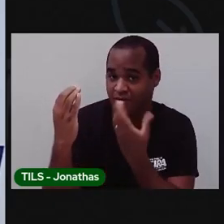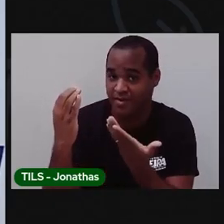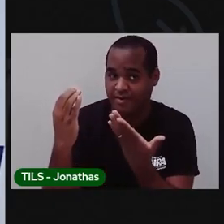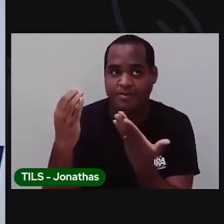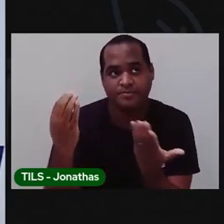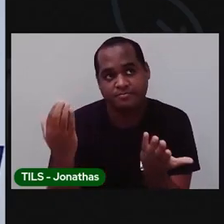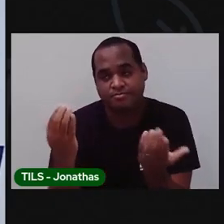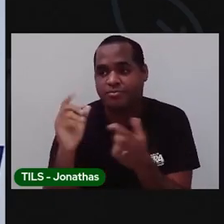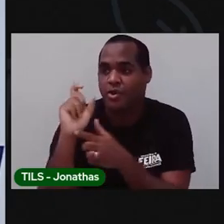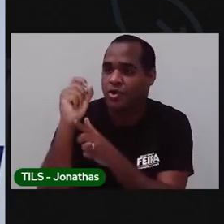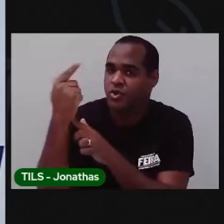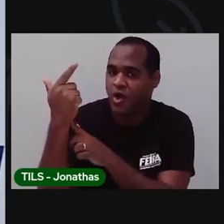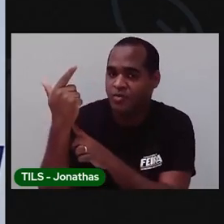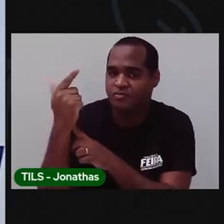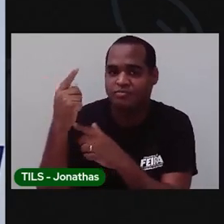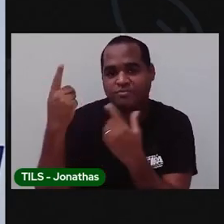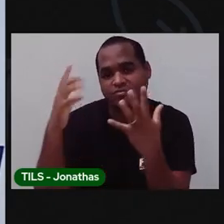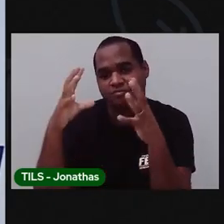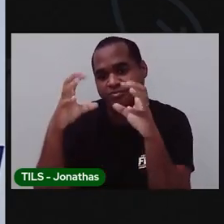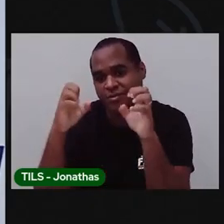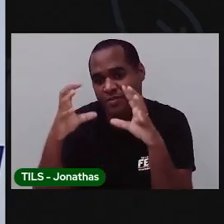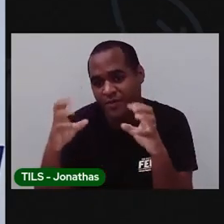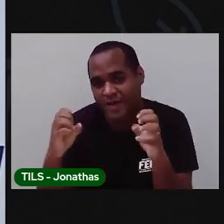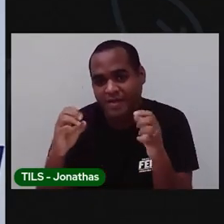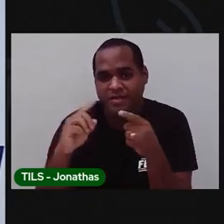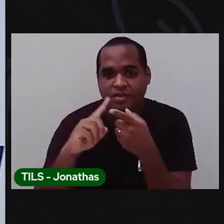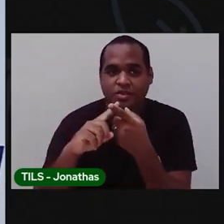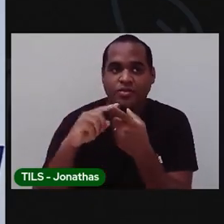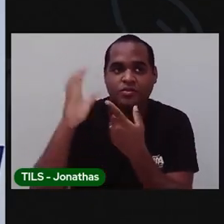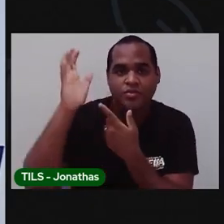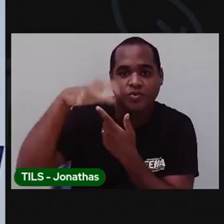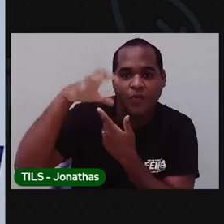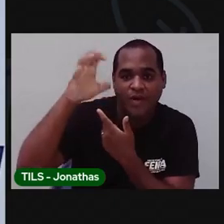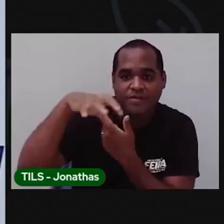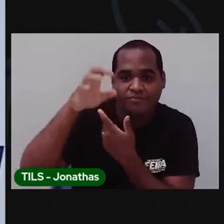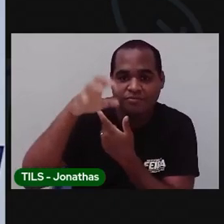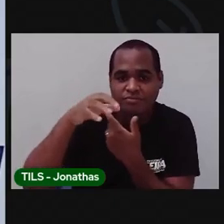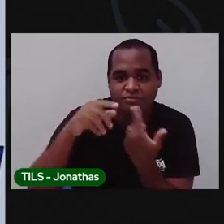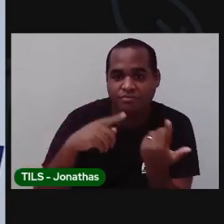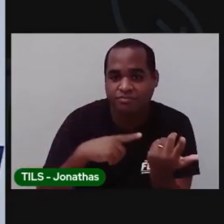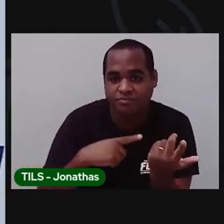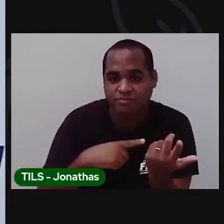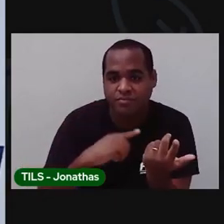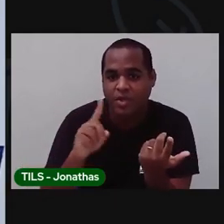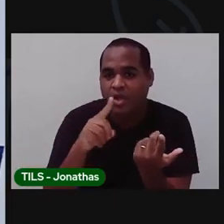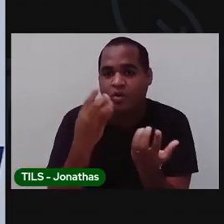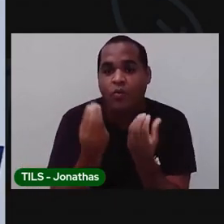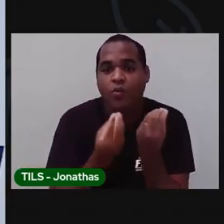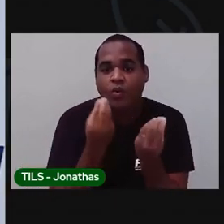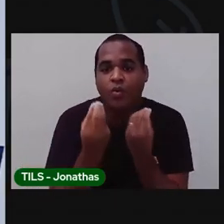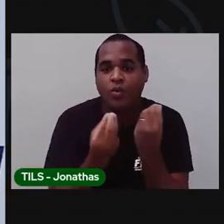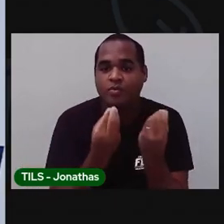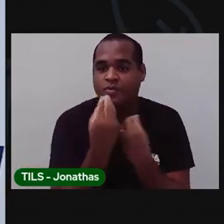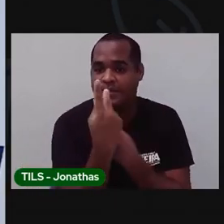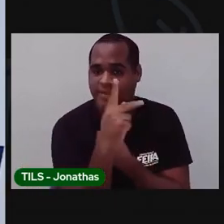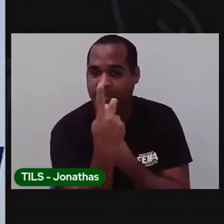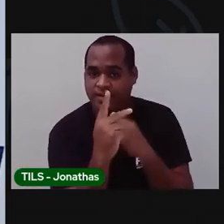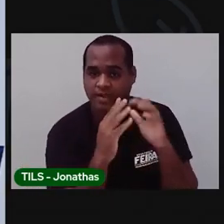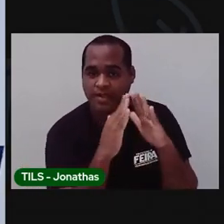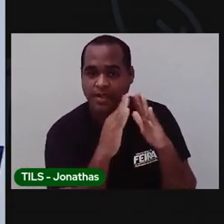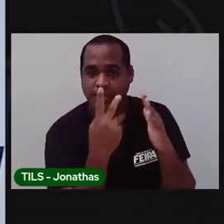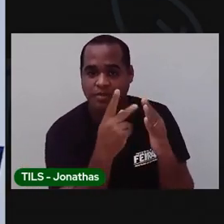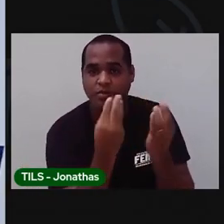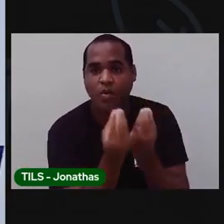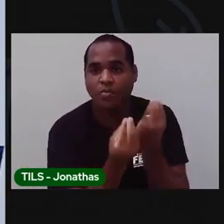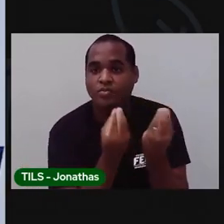Ensolarado, nublado, chovendo? E aí, como é que está o tempo? Onde você